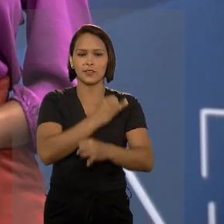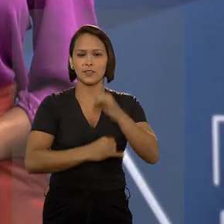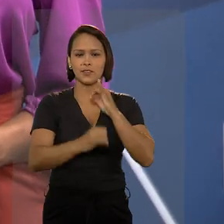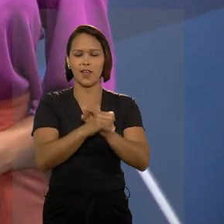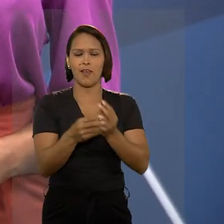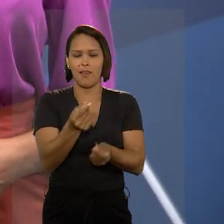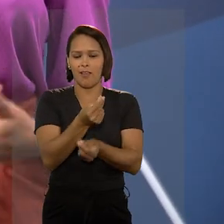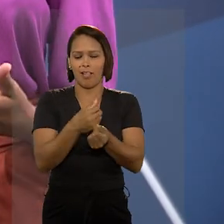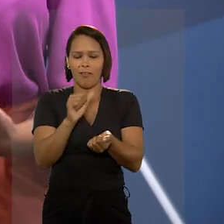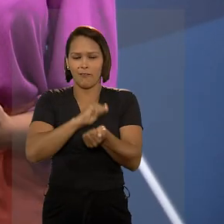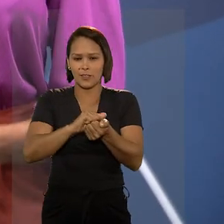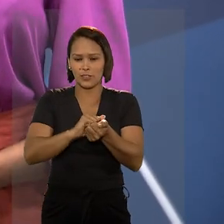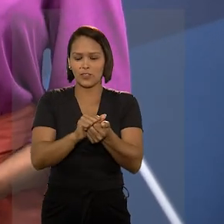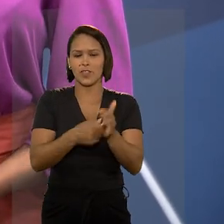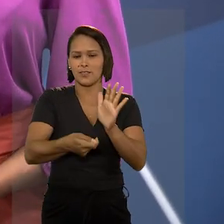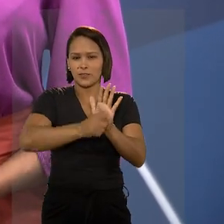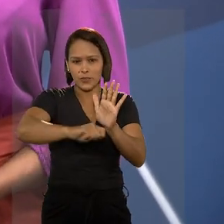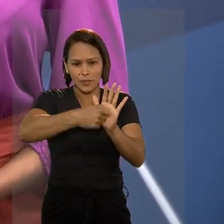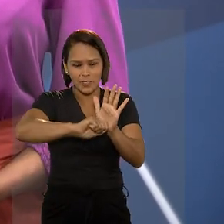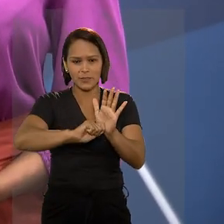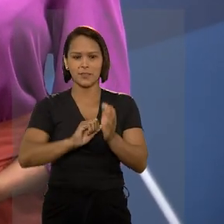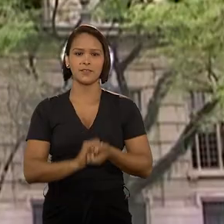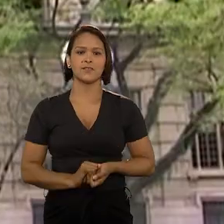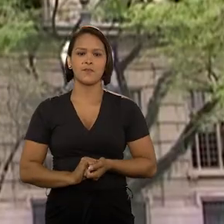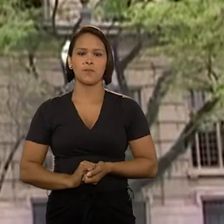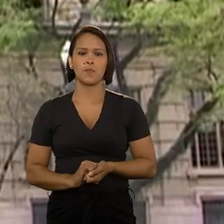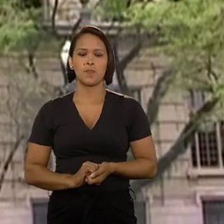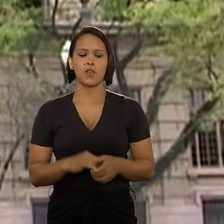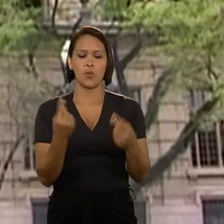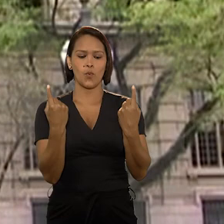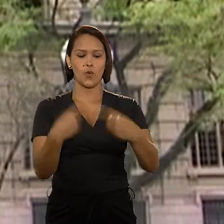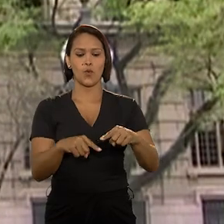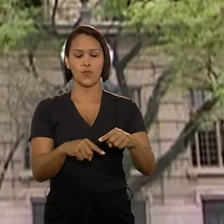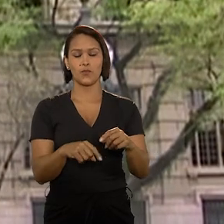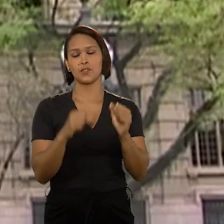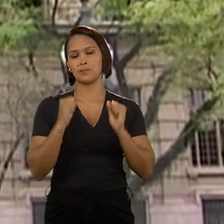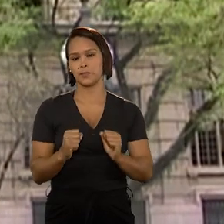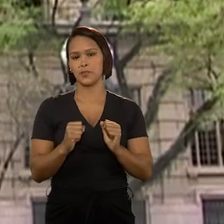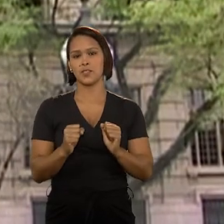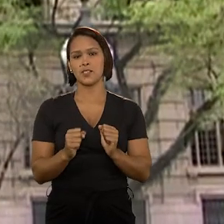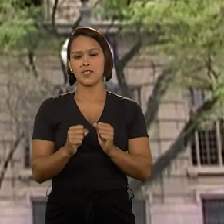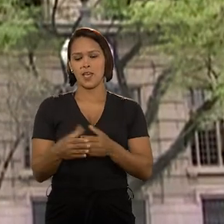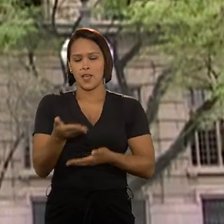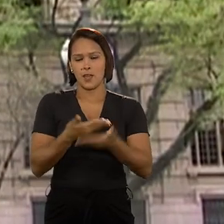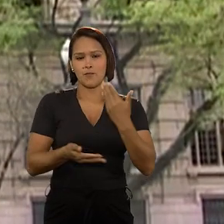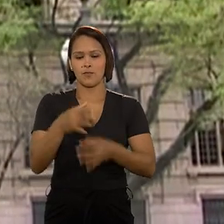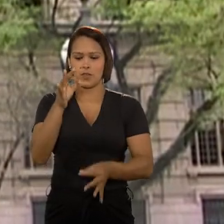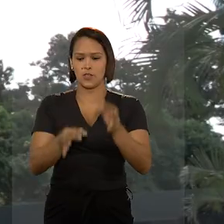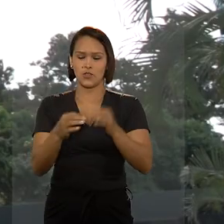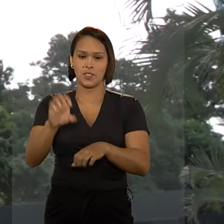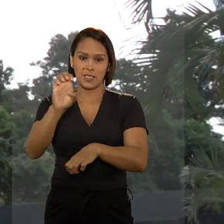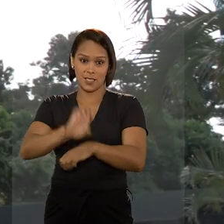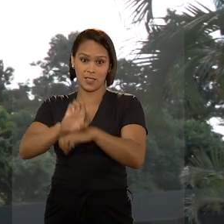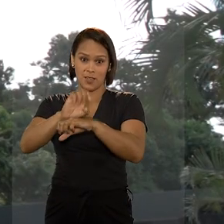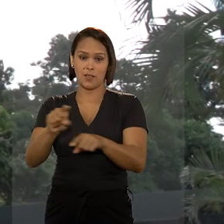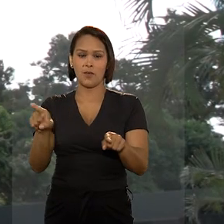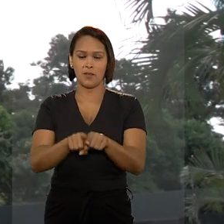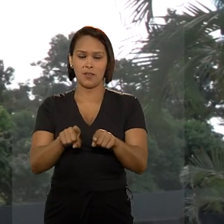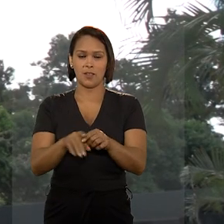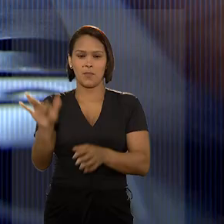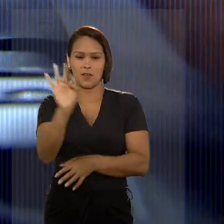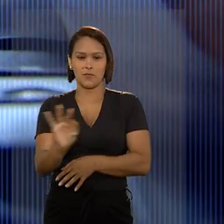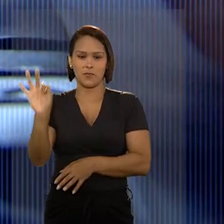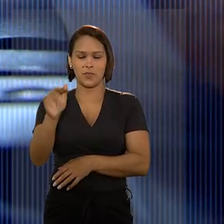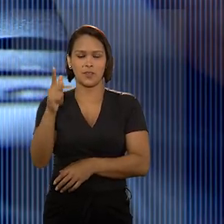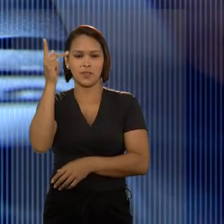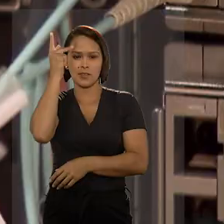a lavagem de dinheiro do tráfico de drogas. O conflito de competência envolvia a Justiça Estadual e a Justiça Federal em São